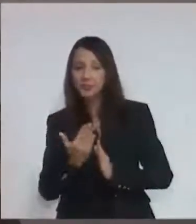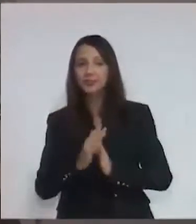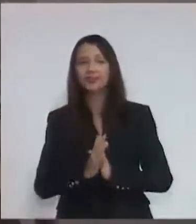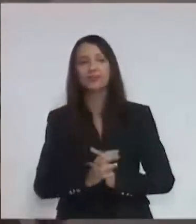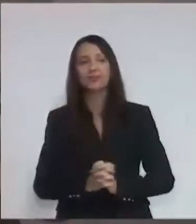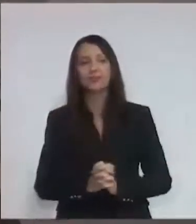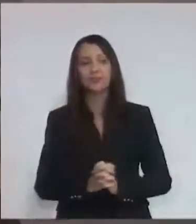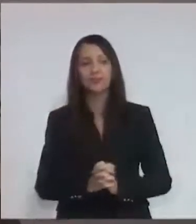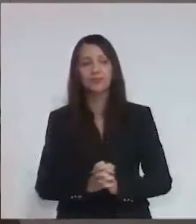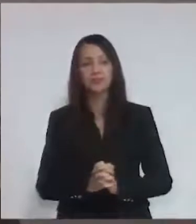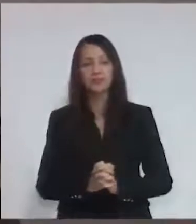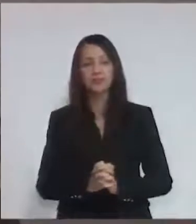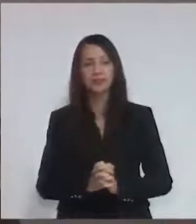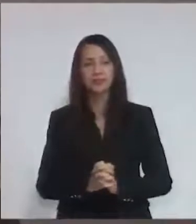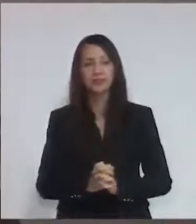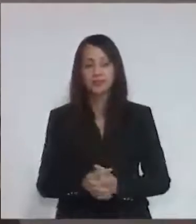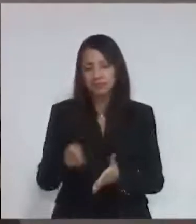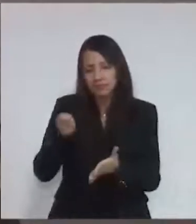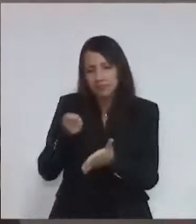cobrando